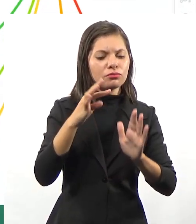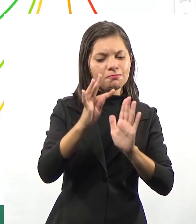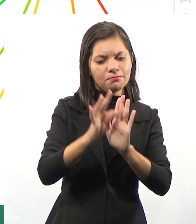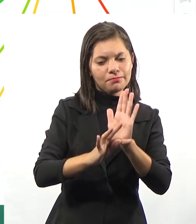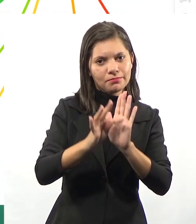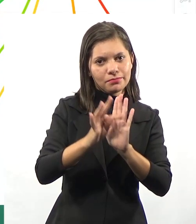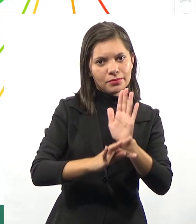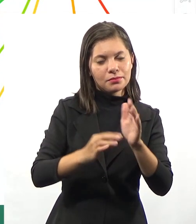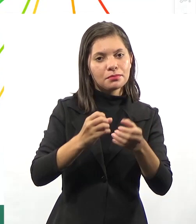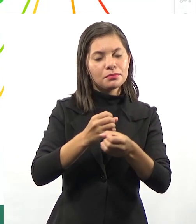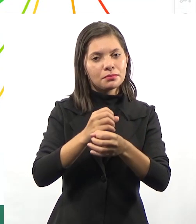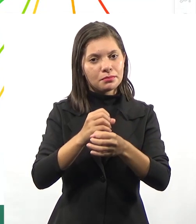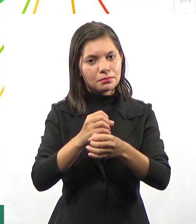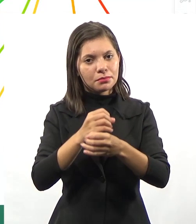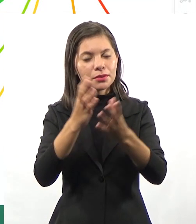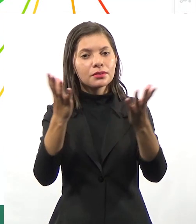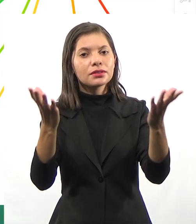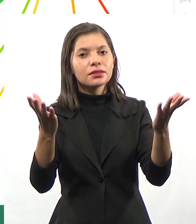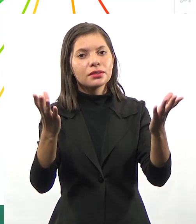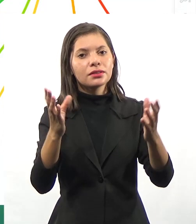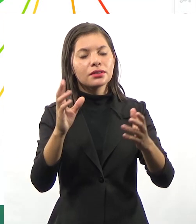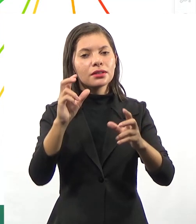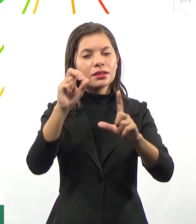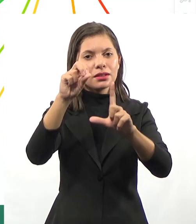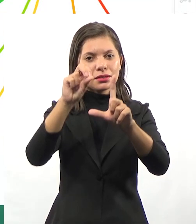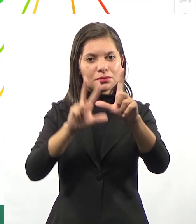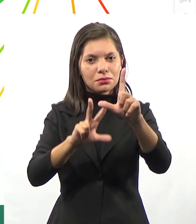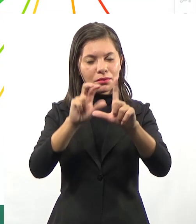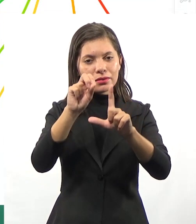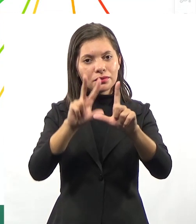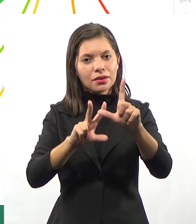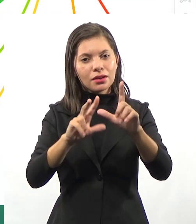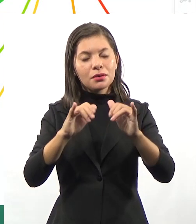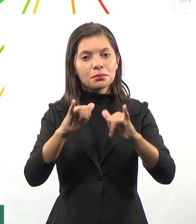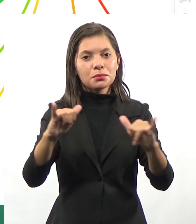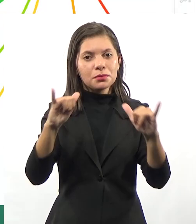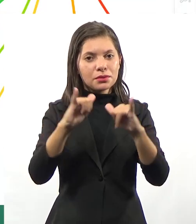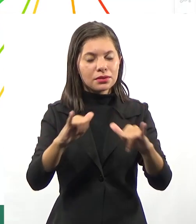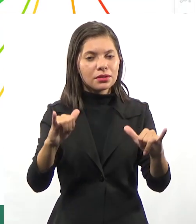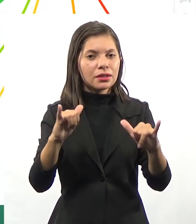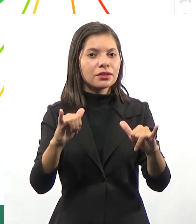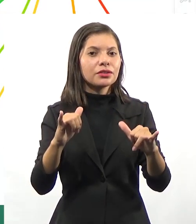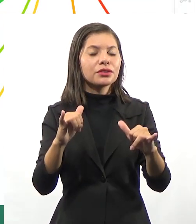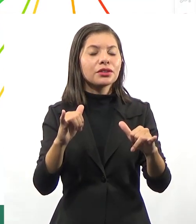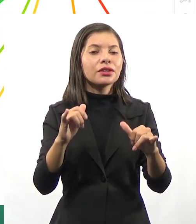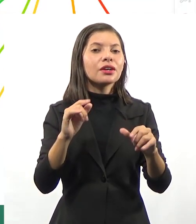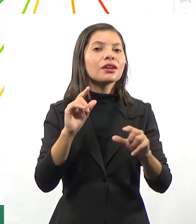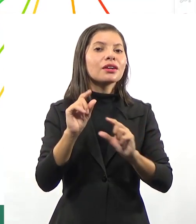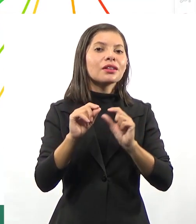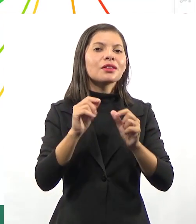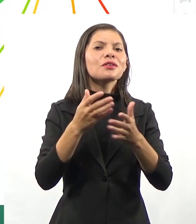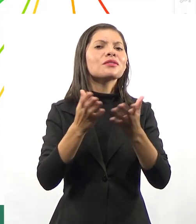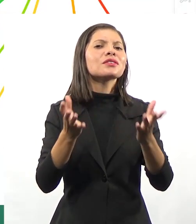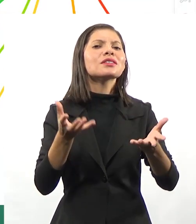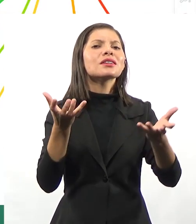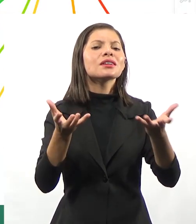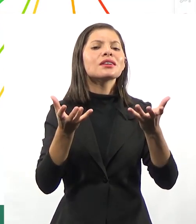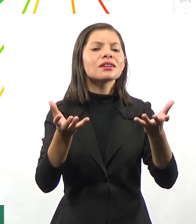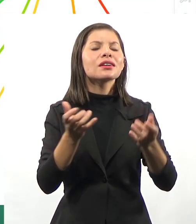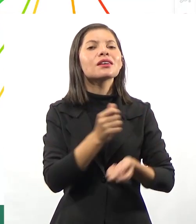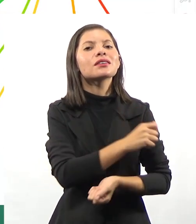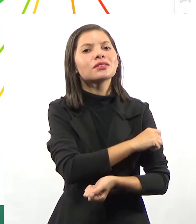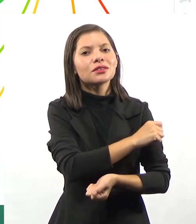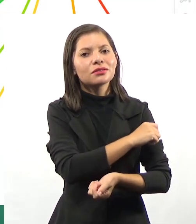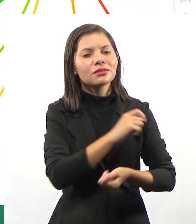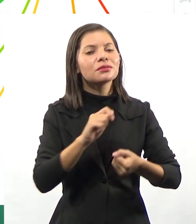eu deixo um texto para vocês e lá no Ava vai estar a referência. É uma postagem de um blog que fala o seguinte, o que você